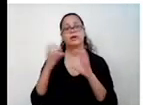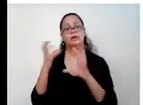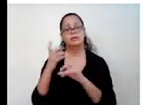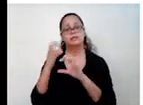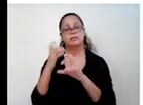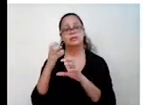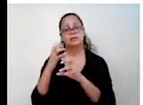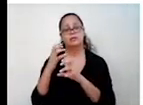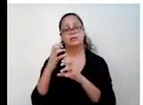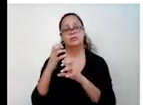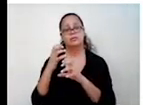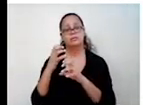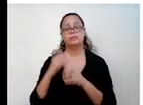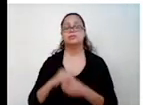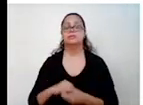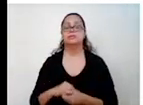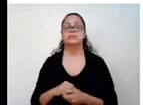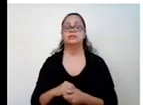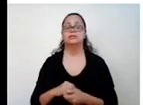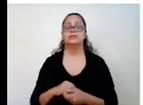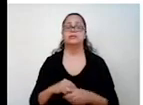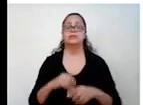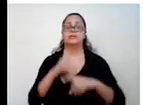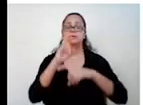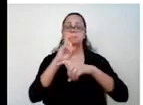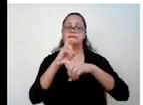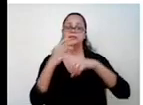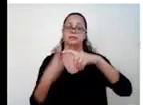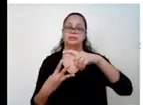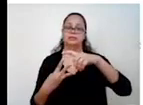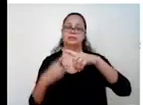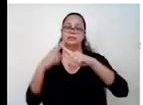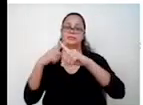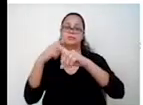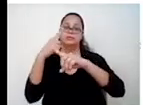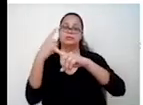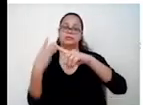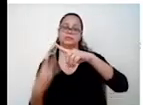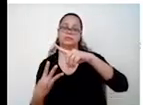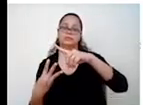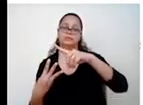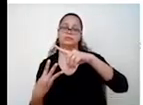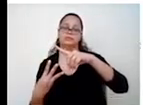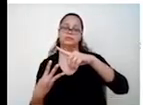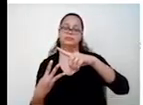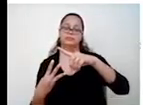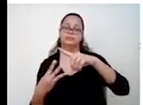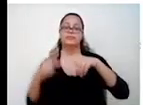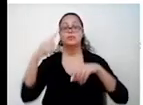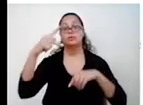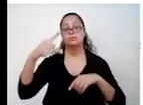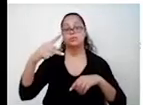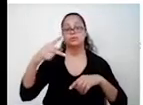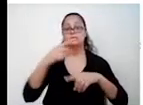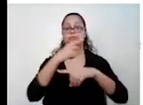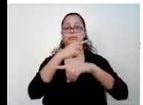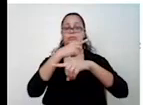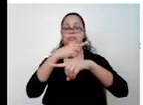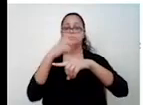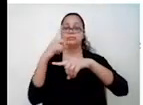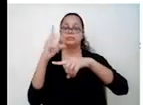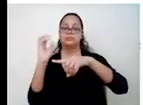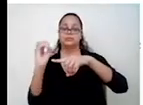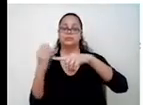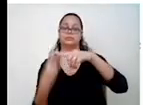De cima com de cima, 5 vezes 1, 5. 3 vezes 3, 9. E o produto, menos C sobre A, menos 10